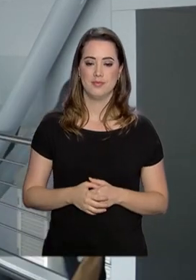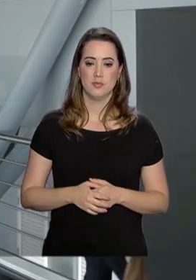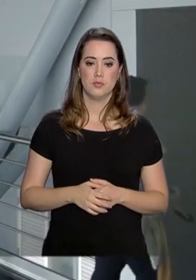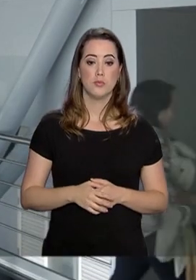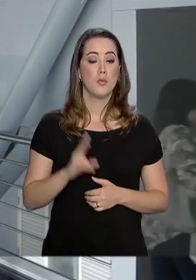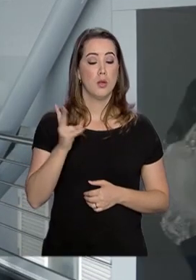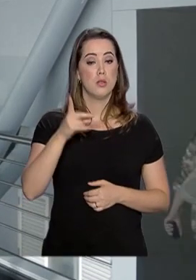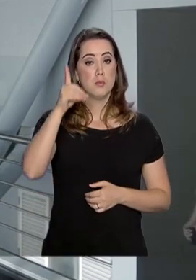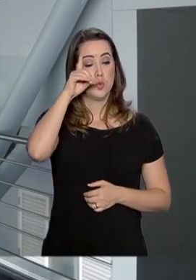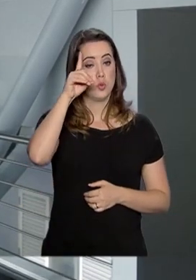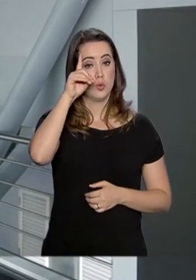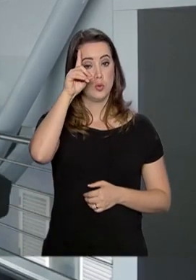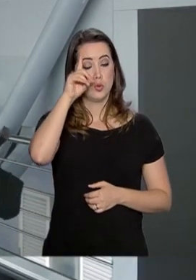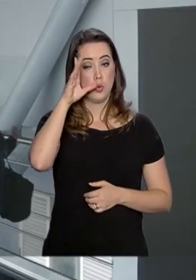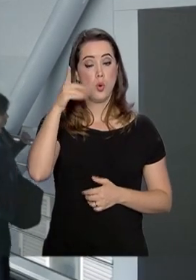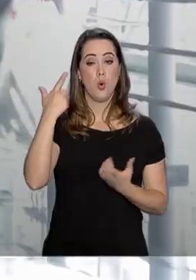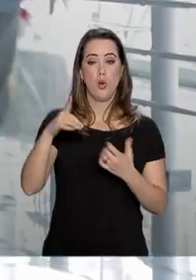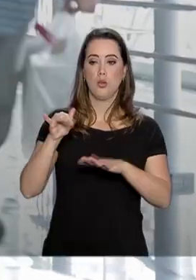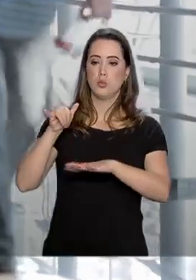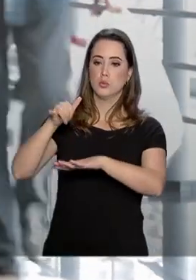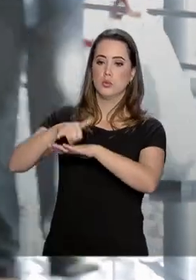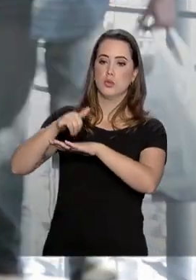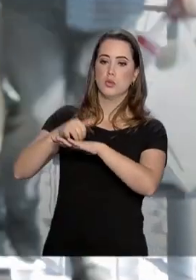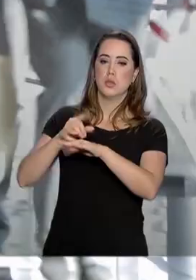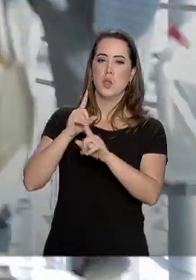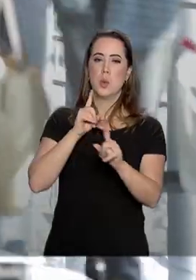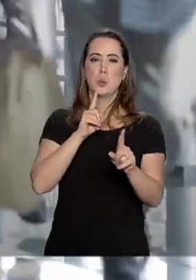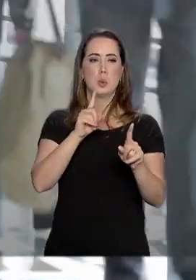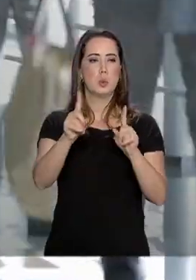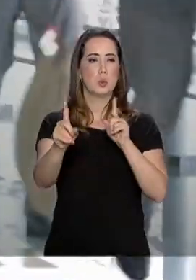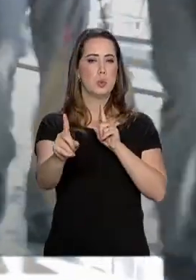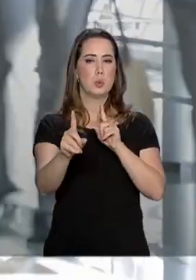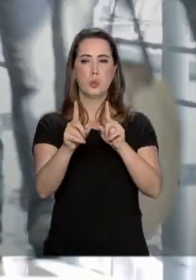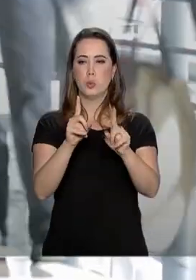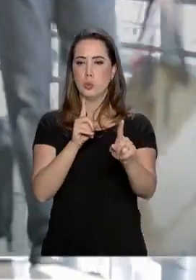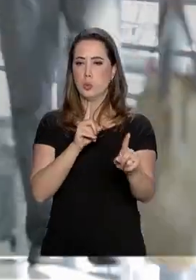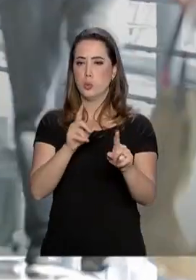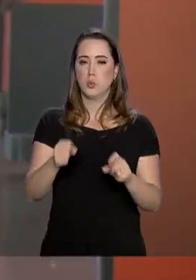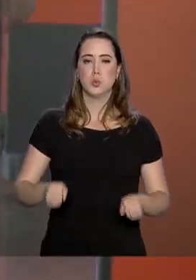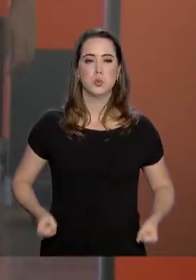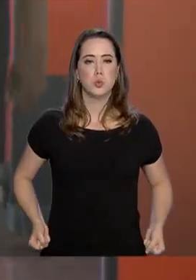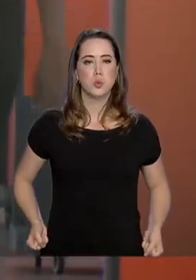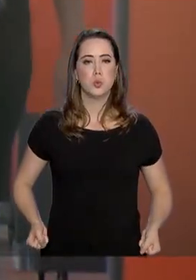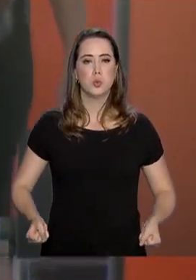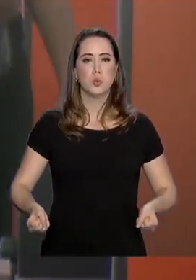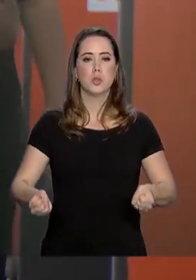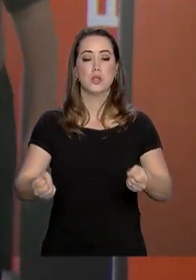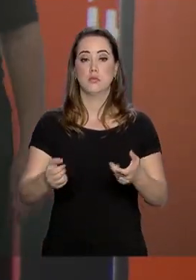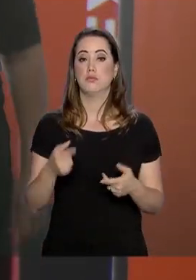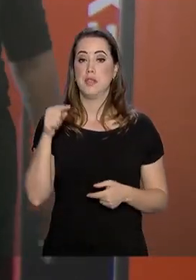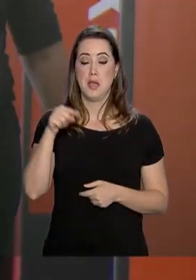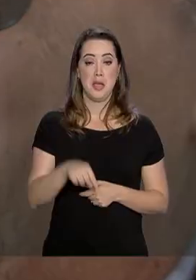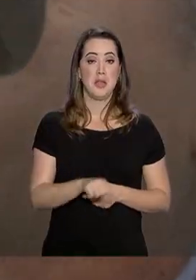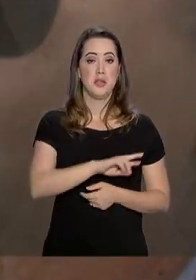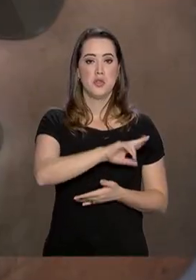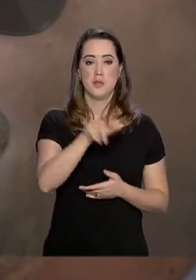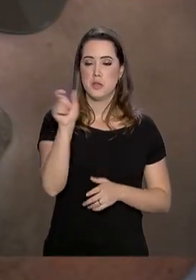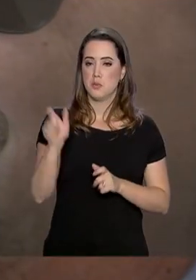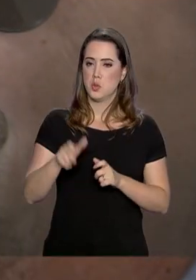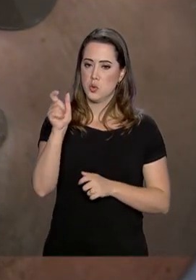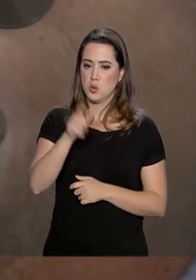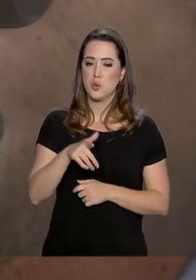Todos os dias, no aeroporto de Brasília, é esse vai e vem de bagagens e pessoas. E por aqui, não faltam